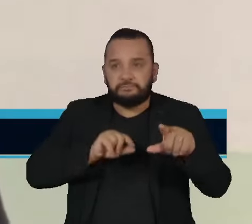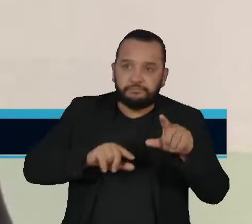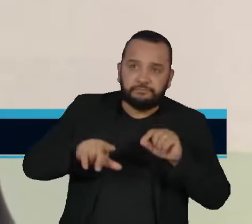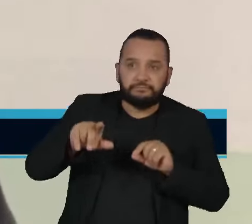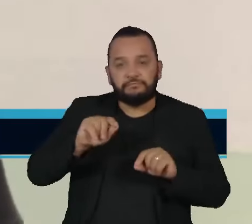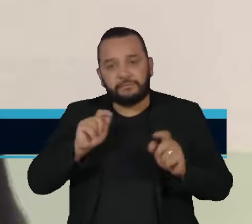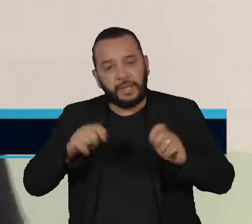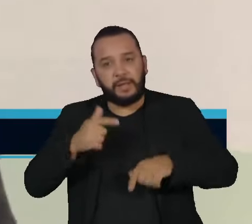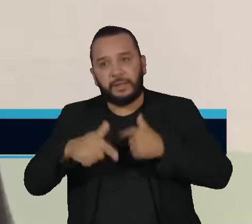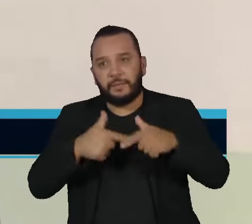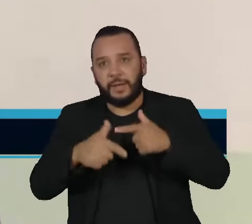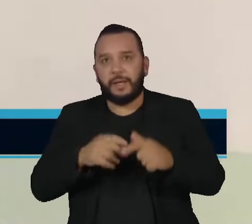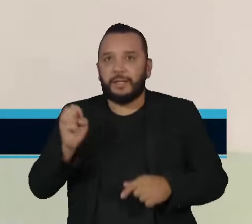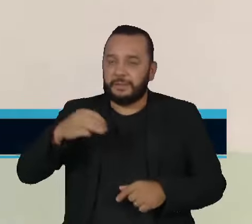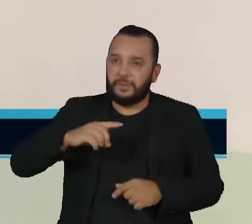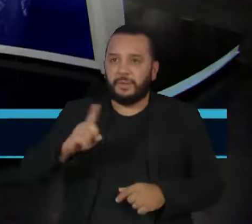Mas, assim, dá muito certo.